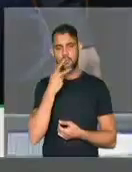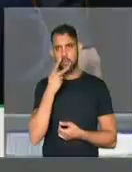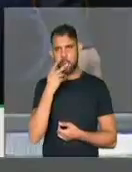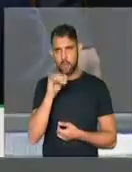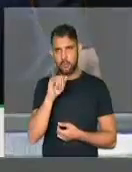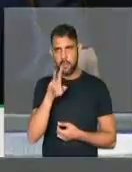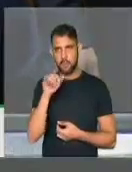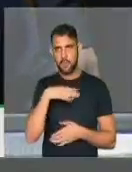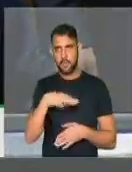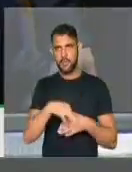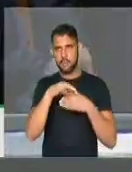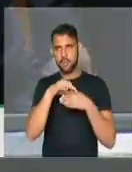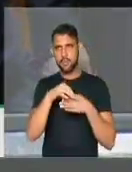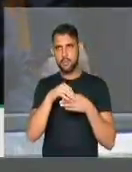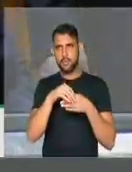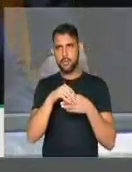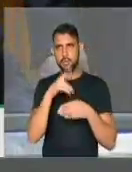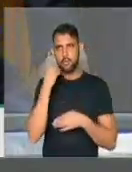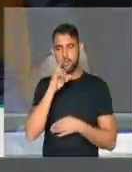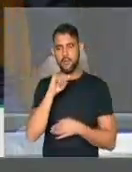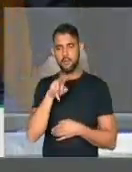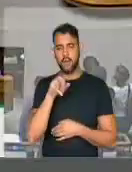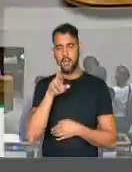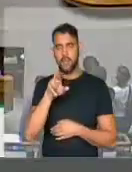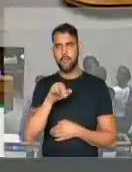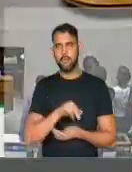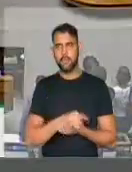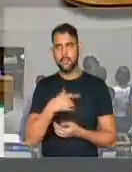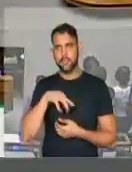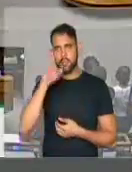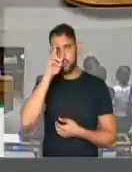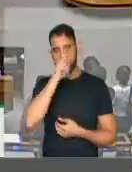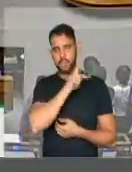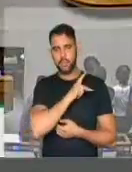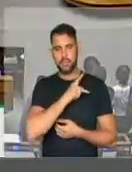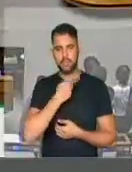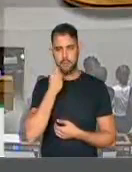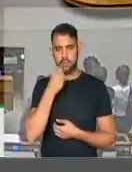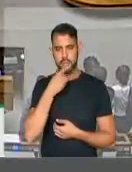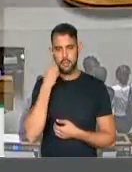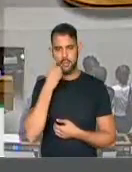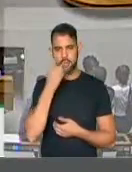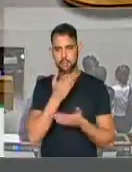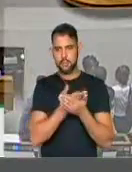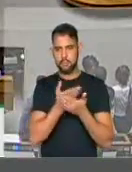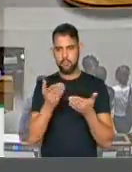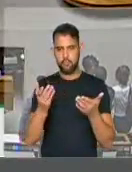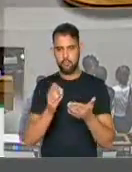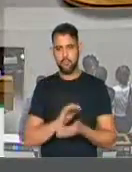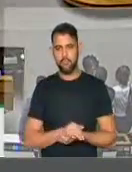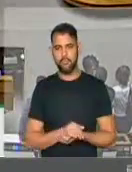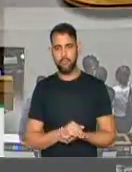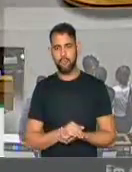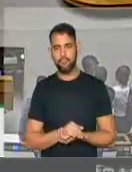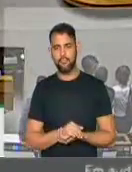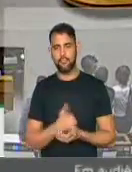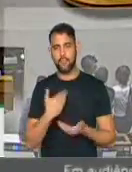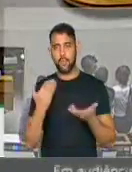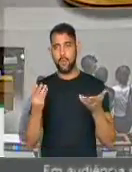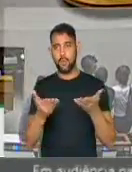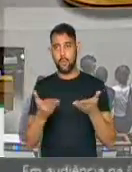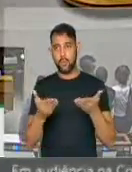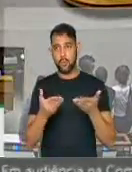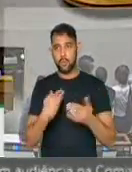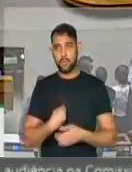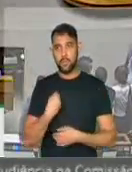Pela liderança, tem preferência, deputado Evai. Senhor presidente, senhoras e senhores deputados, hoje,